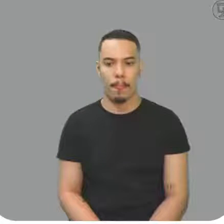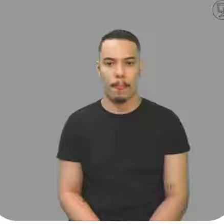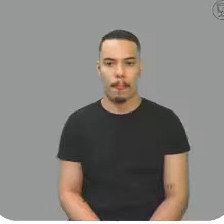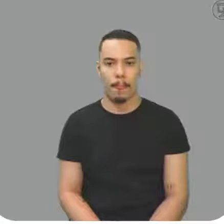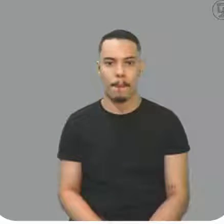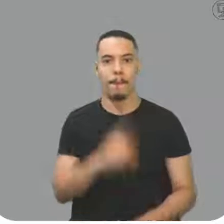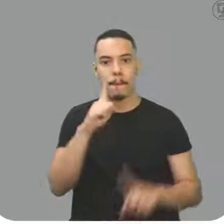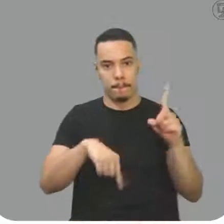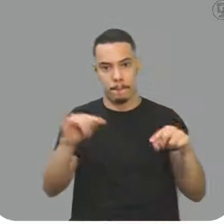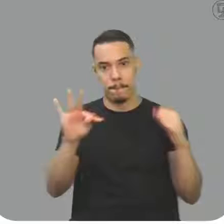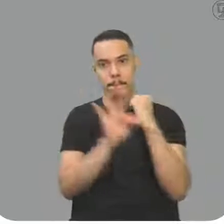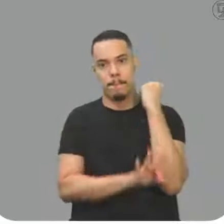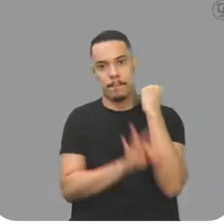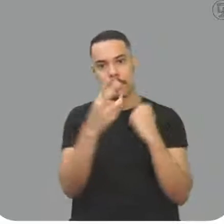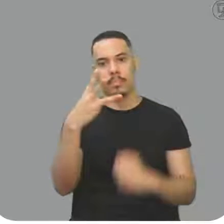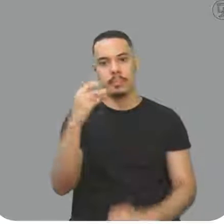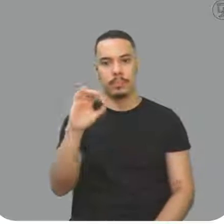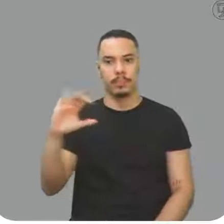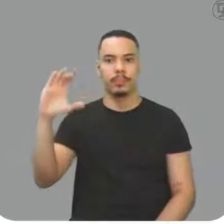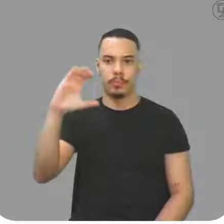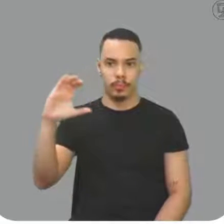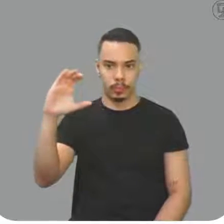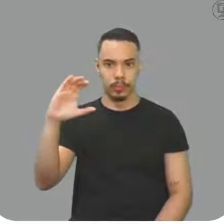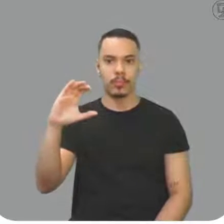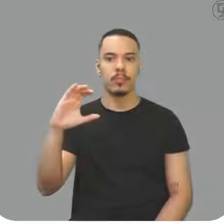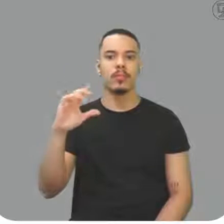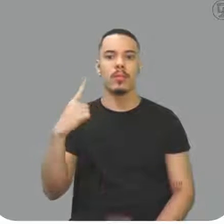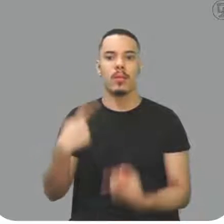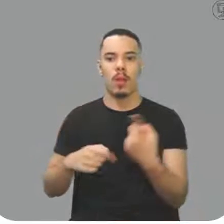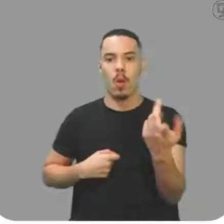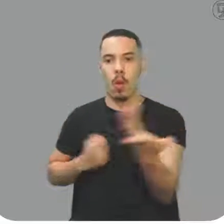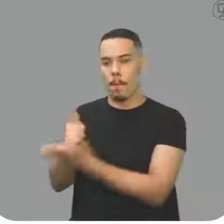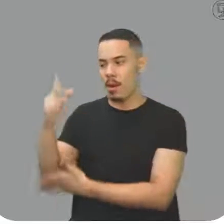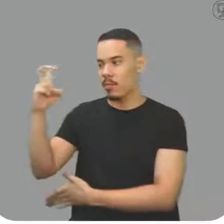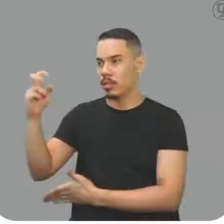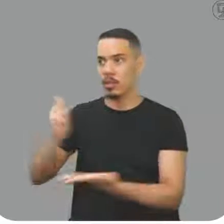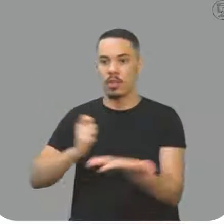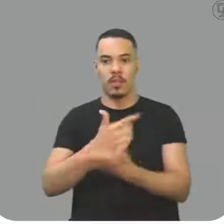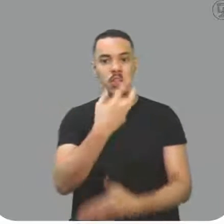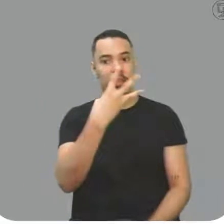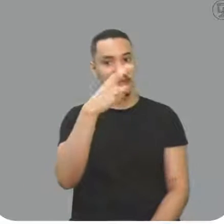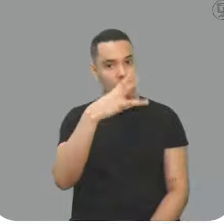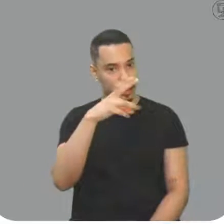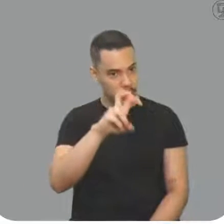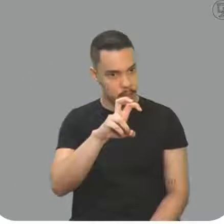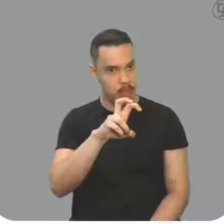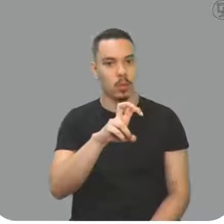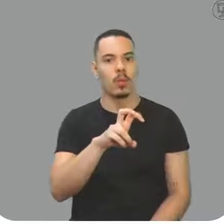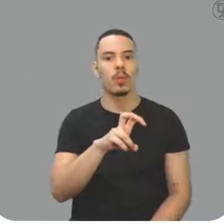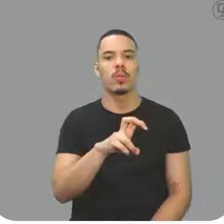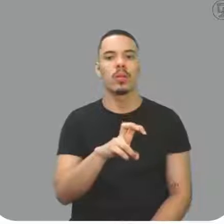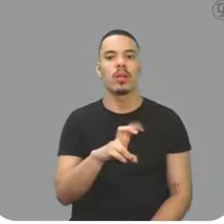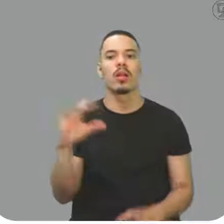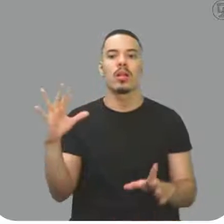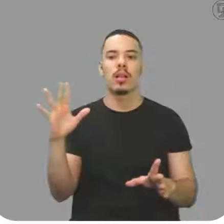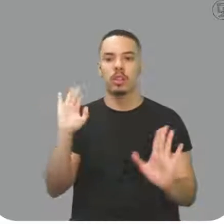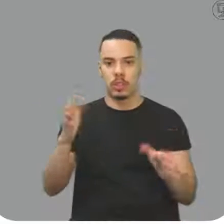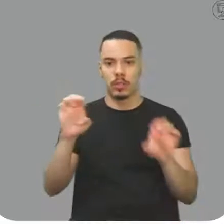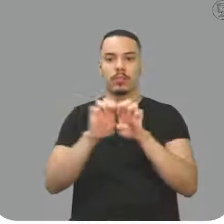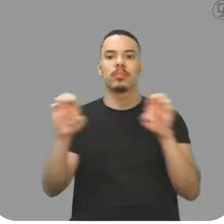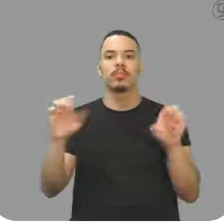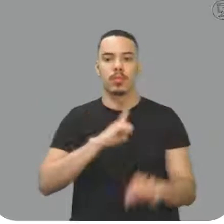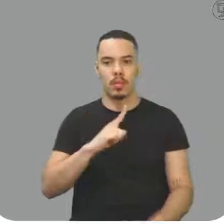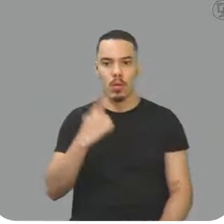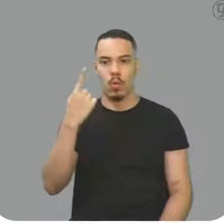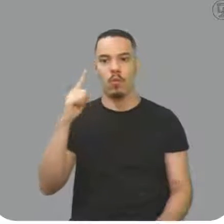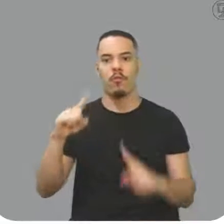A variação de temperatura é 30 graus Celsius, porque ele comprava 5 e vendia 35. O coeficiente de dilatação do álcool foi dado, 1 vezes 10